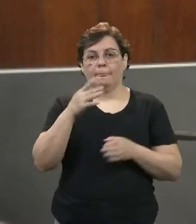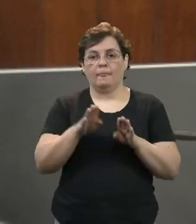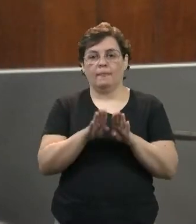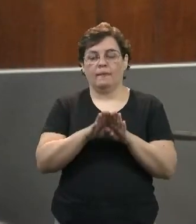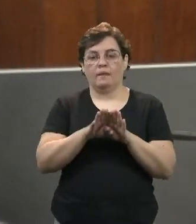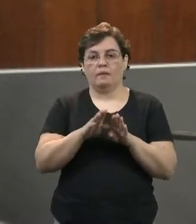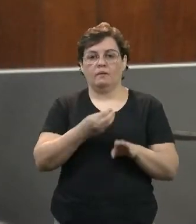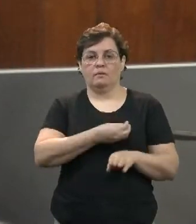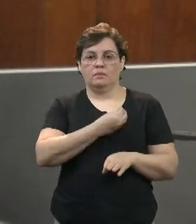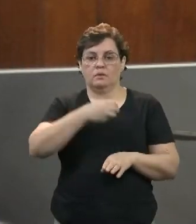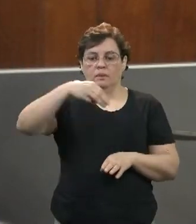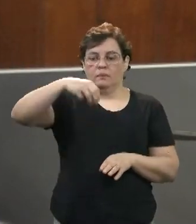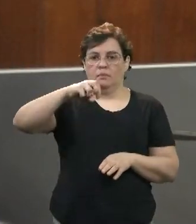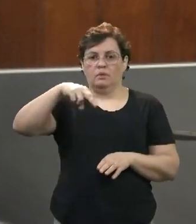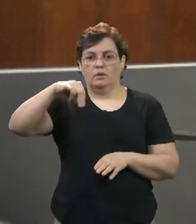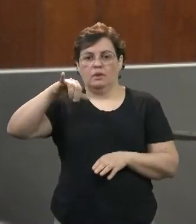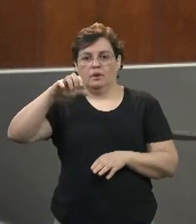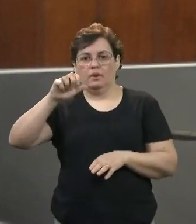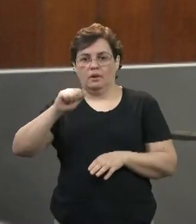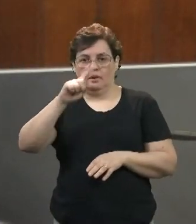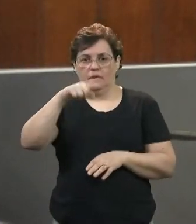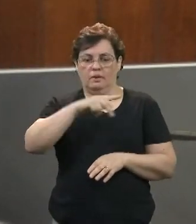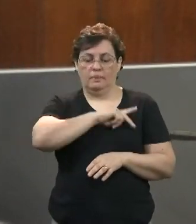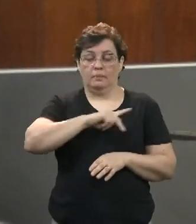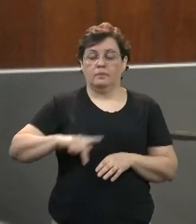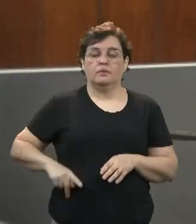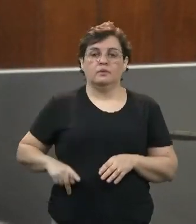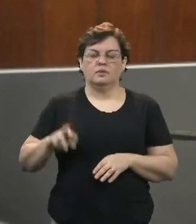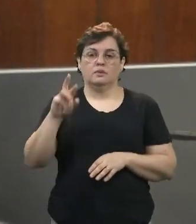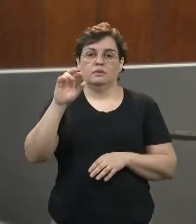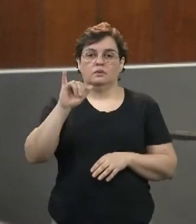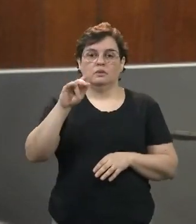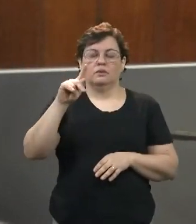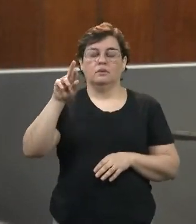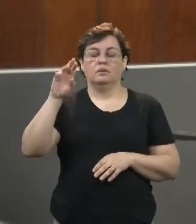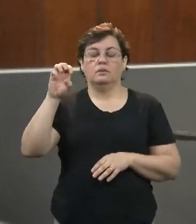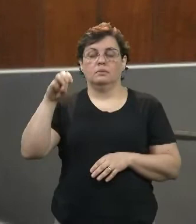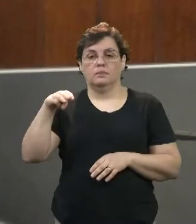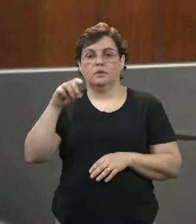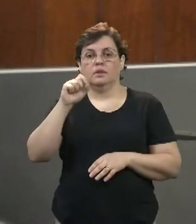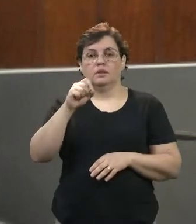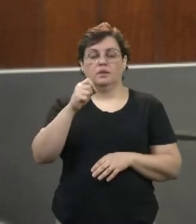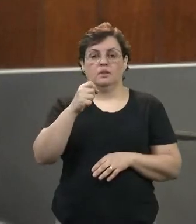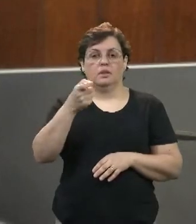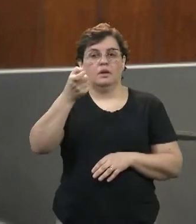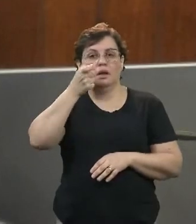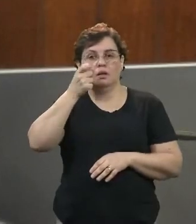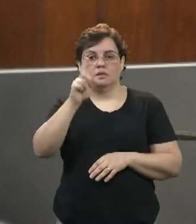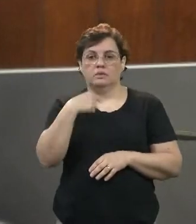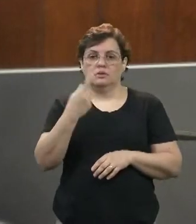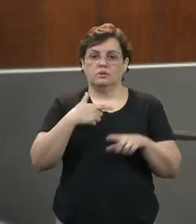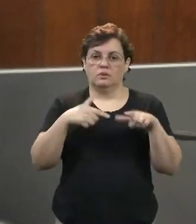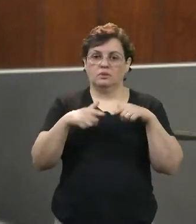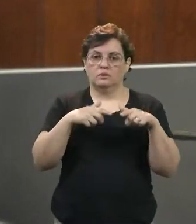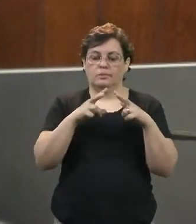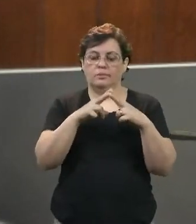Regina da Silva, presidente do IPREM, que remotamente também acompanha os nossos